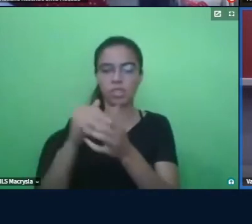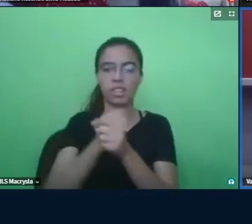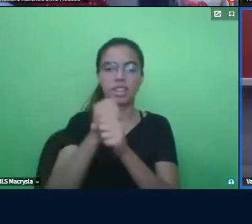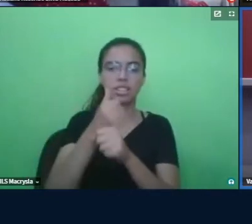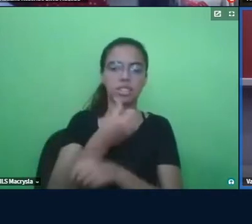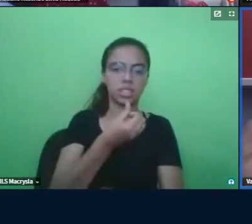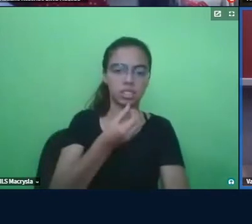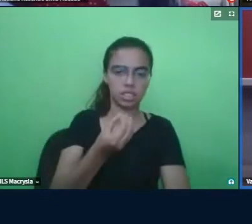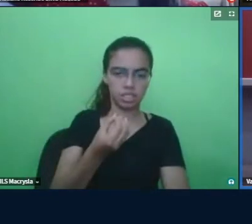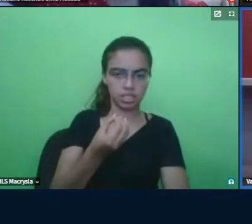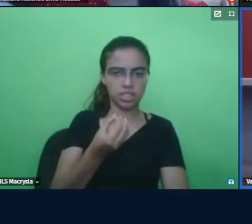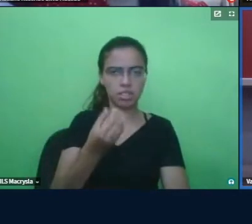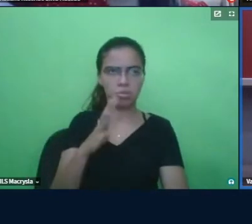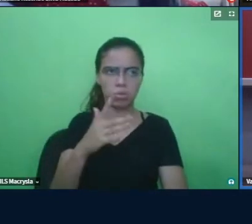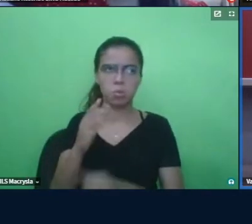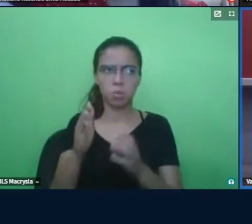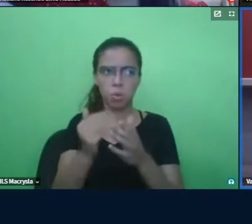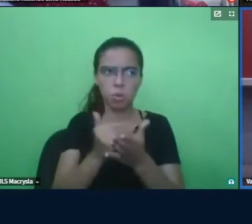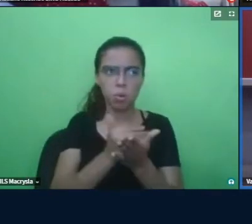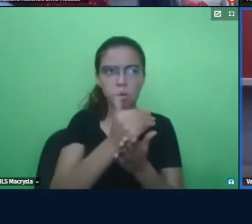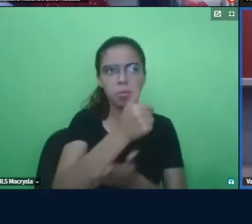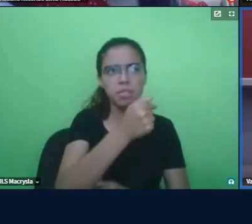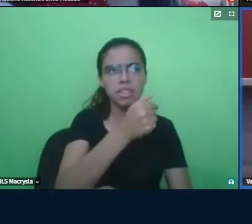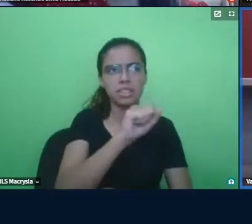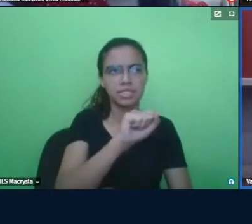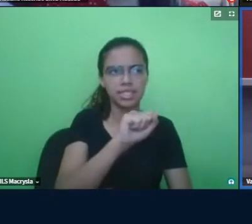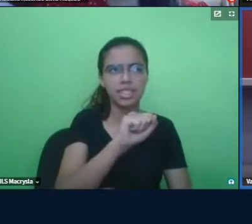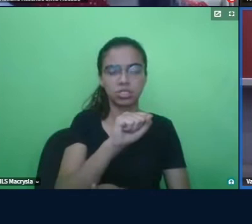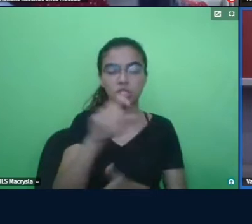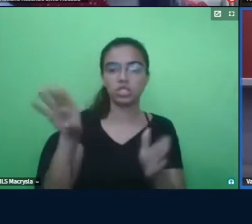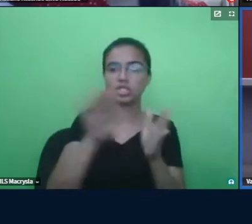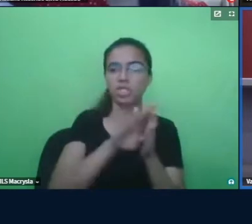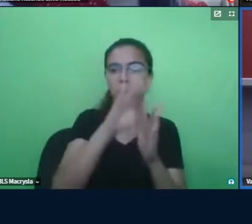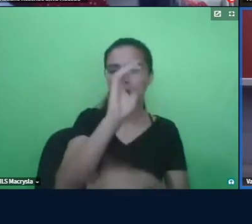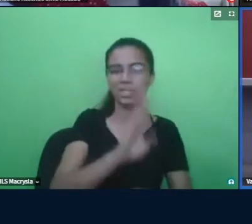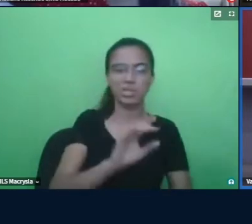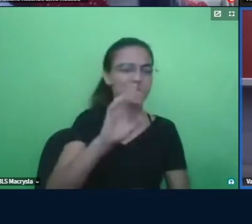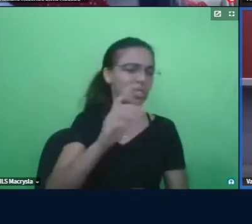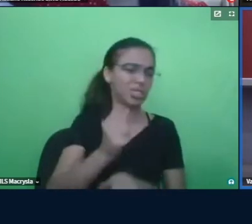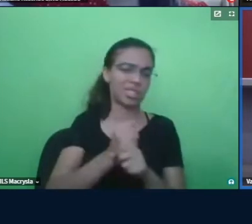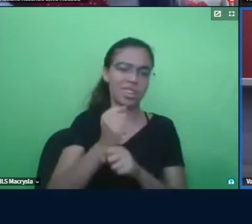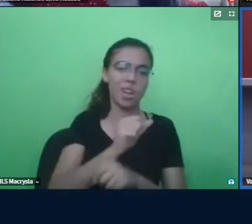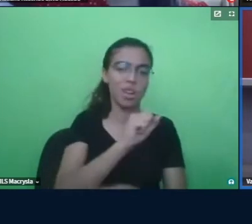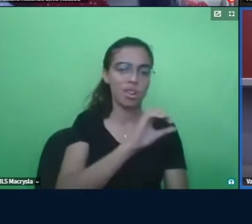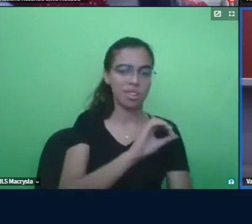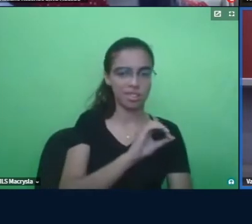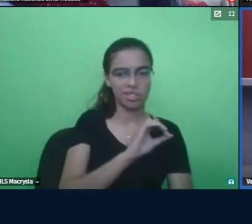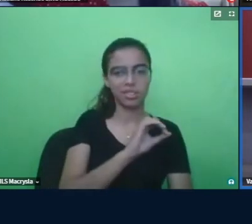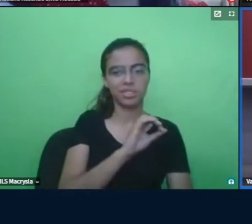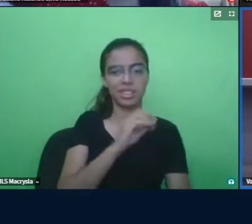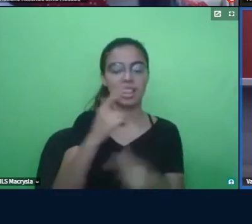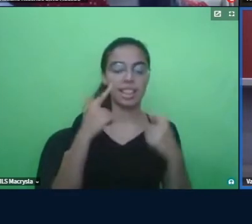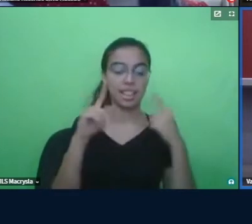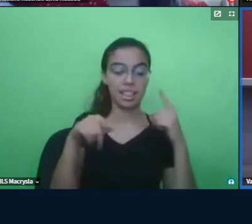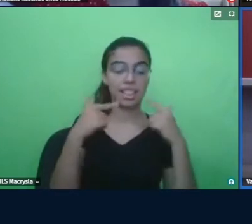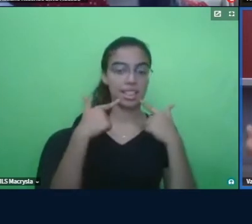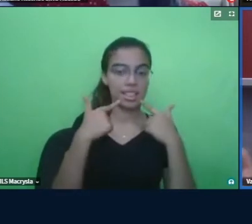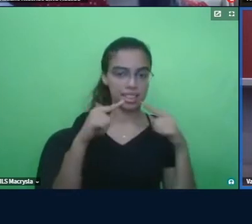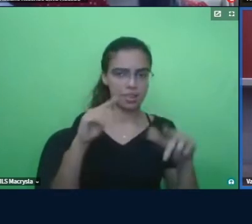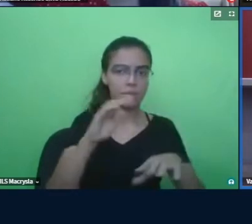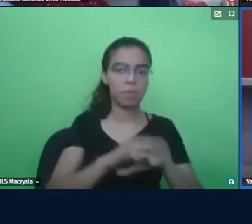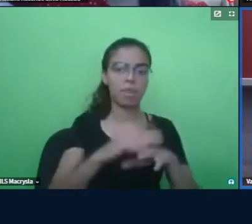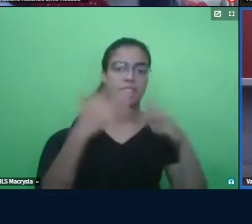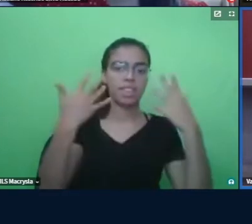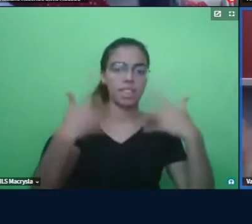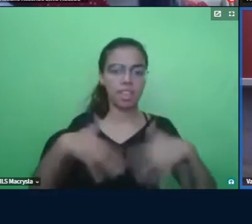discussões de 70, no Brasil, isso vai chegar só em 1980, é que a gente começa a pensar que língua, a questão de língua pode acontecer de forma mais naturalmente, pode ser